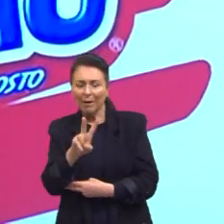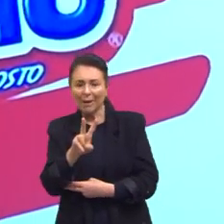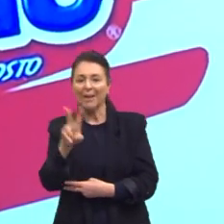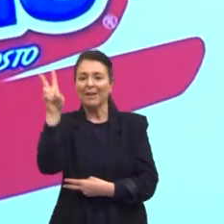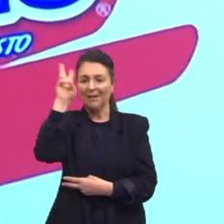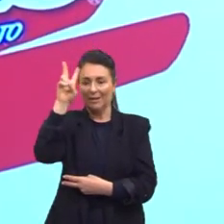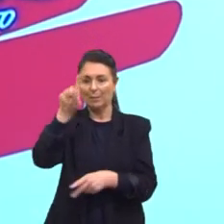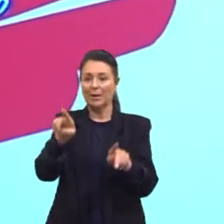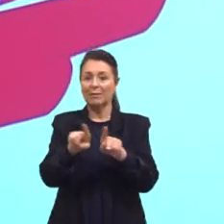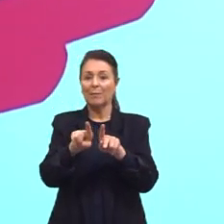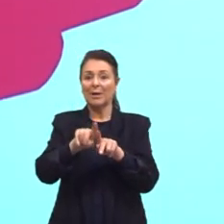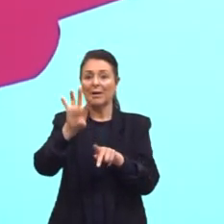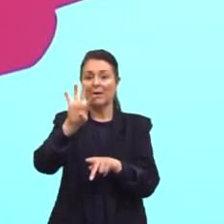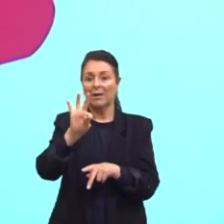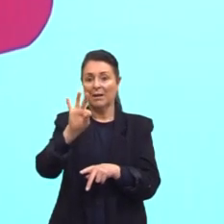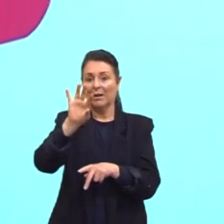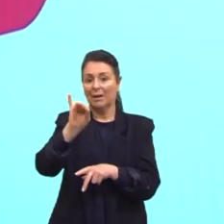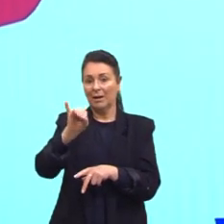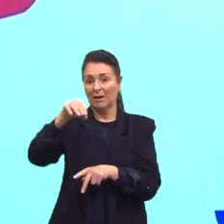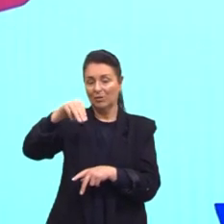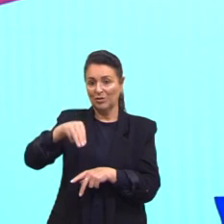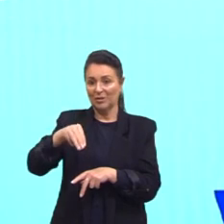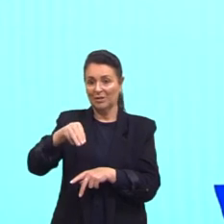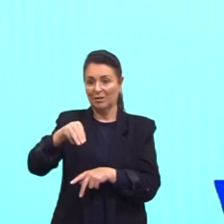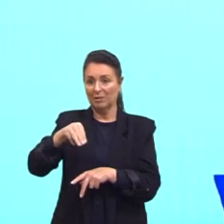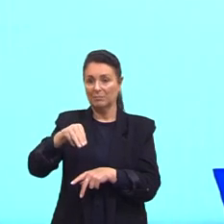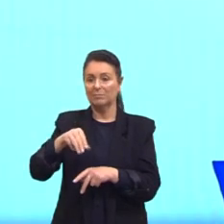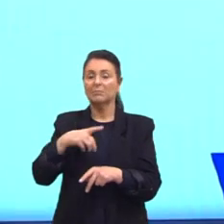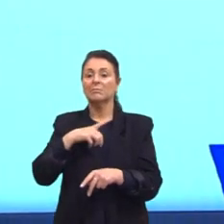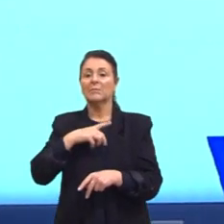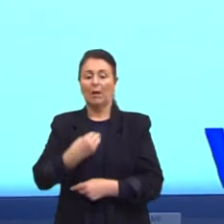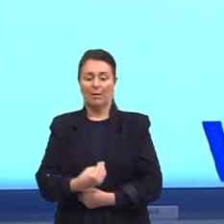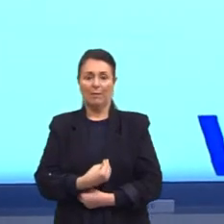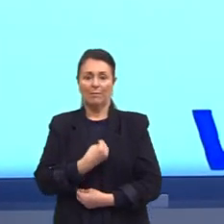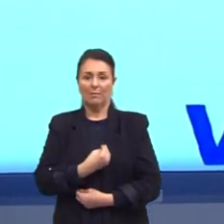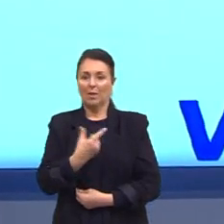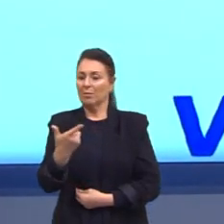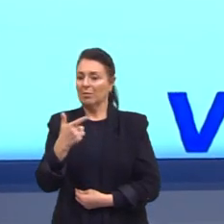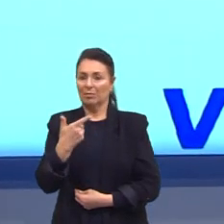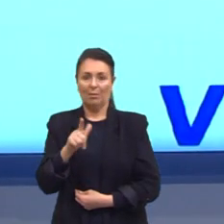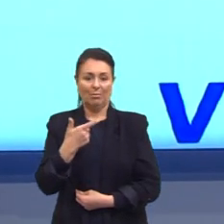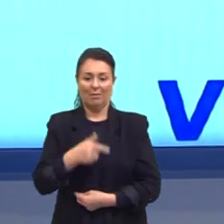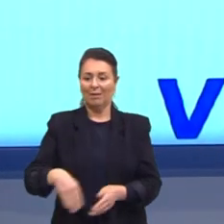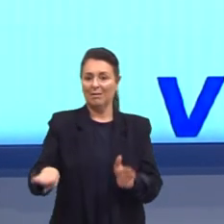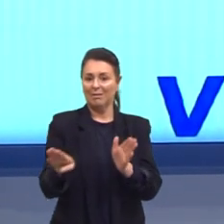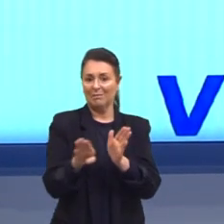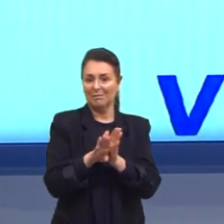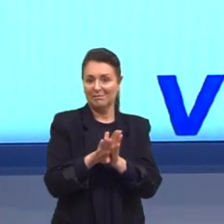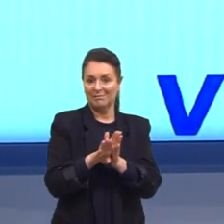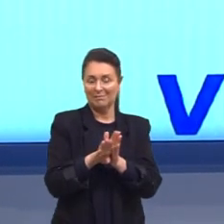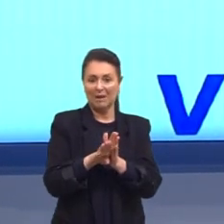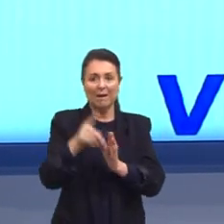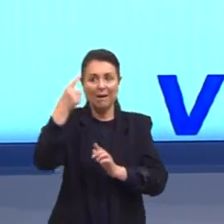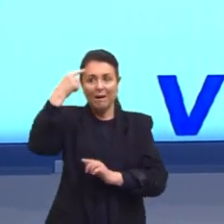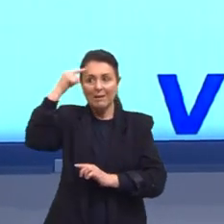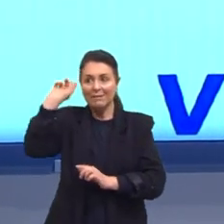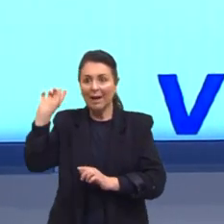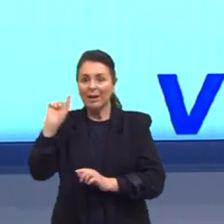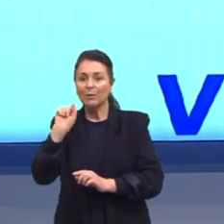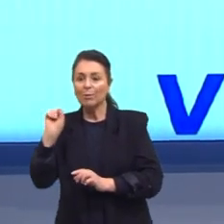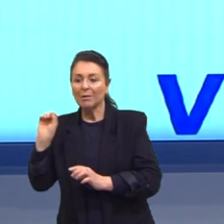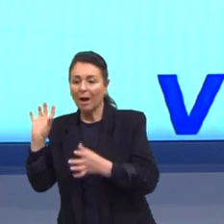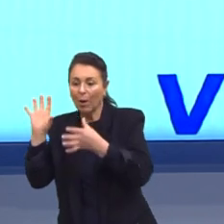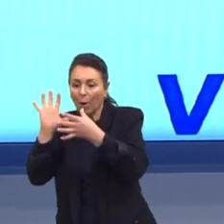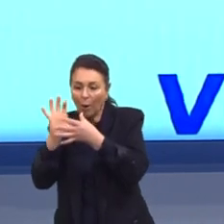Tim. Tim, viver sem fronteiras. Que é exatamente essa ideia da conectividade,